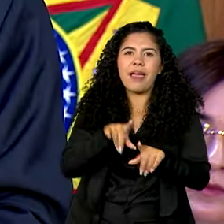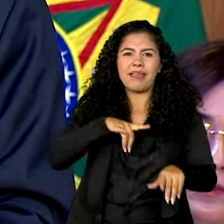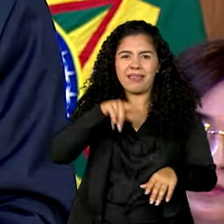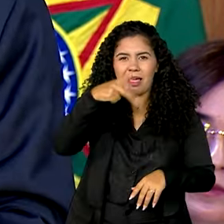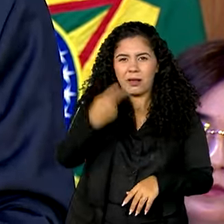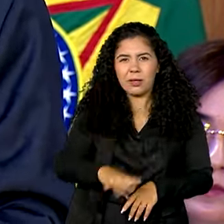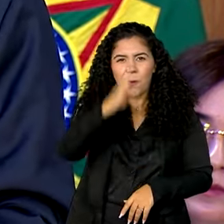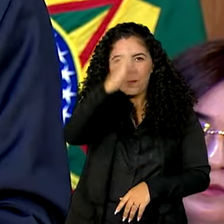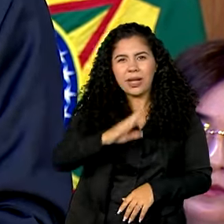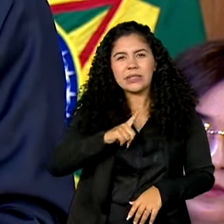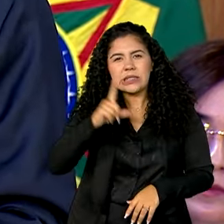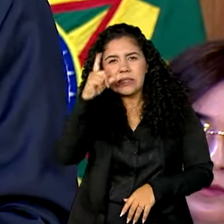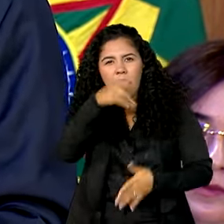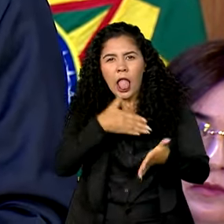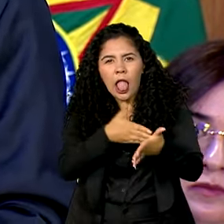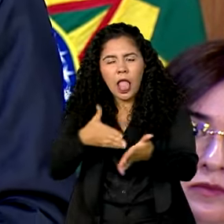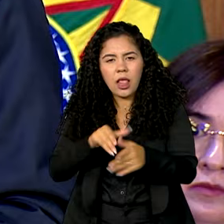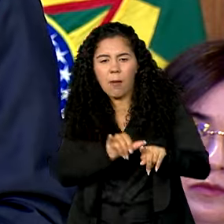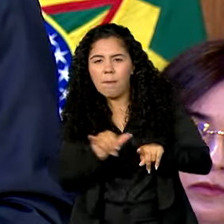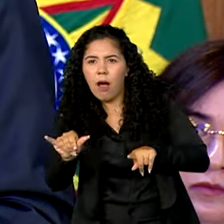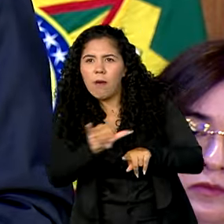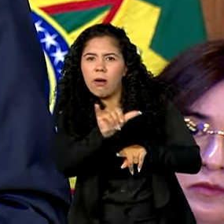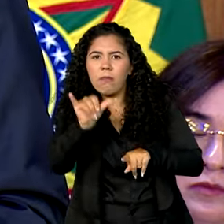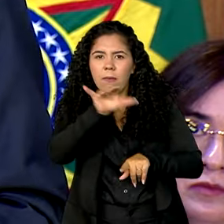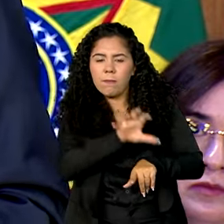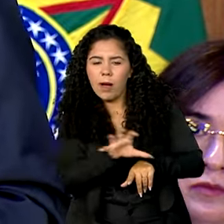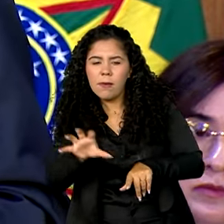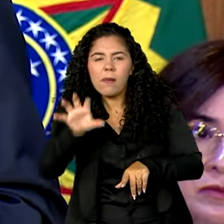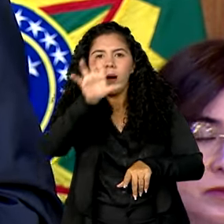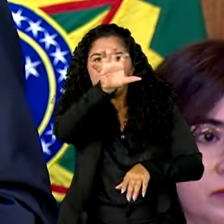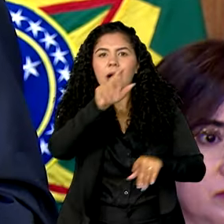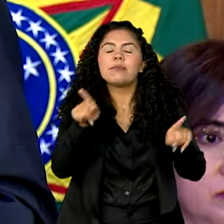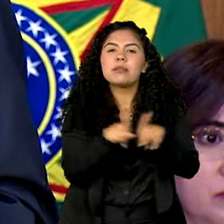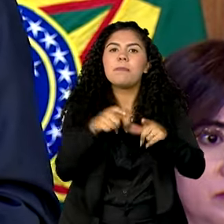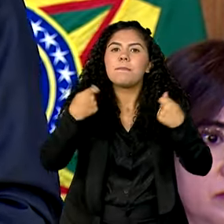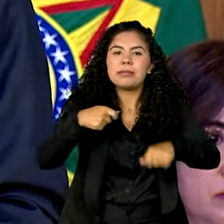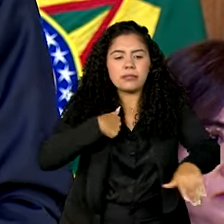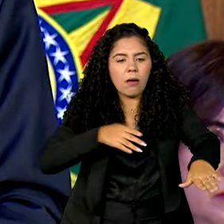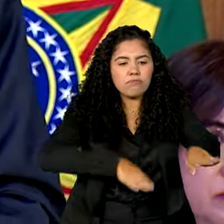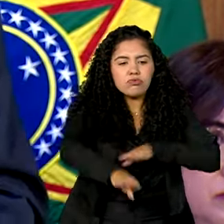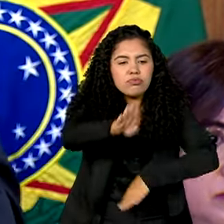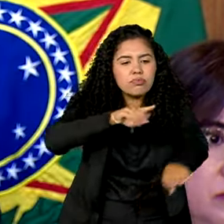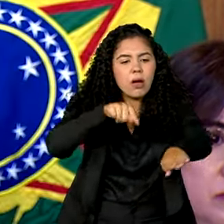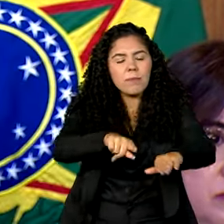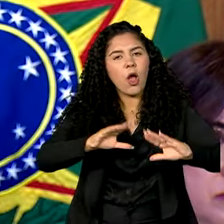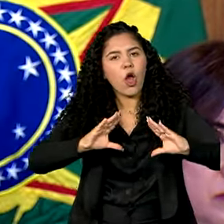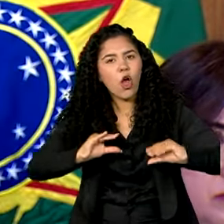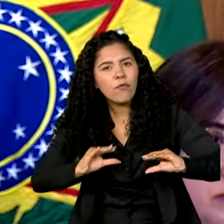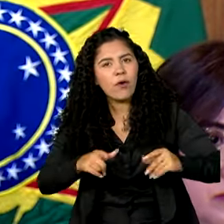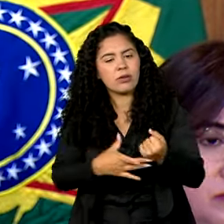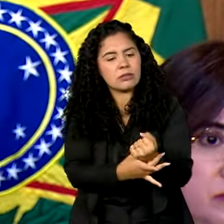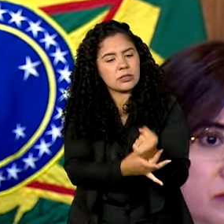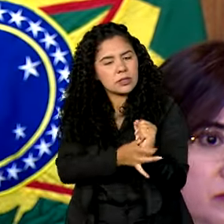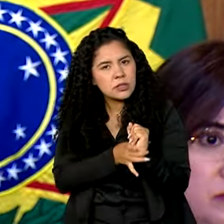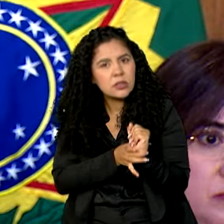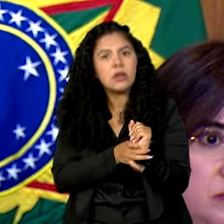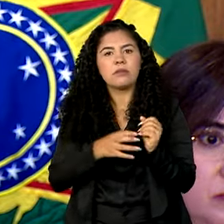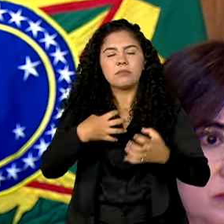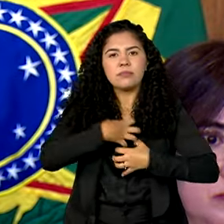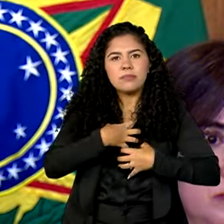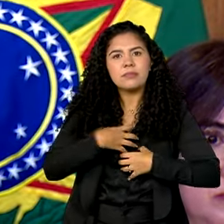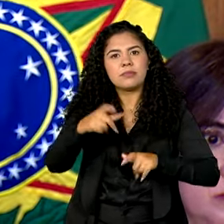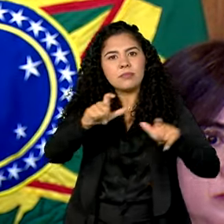Brasil. Nós temos que ter condições de ter estradas que sejam confortáveis e com garantia para as pessoas